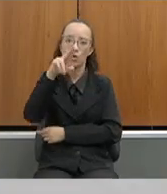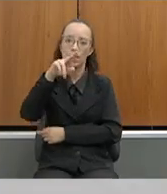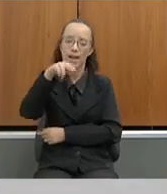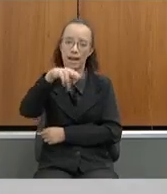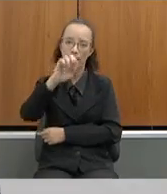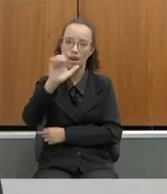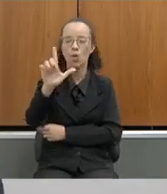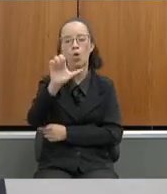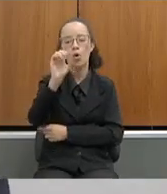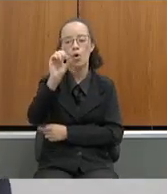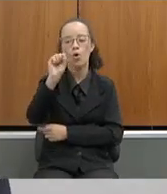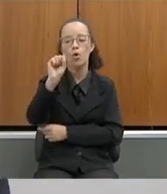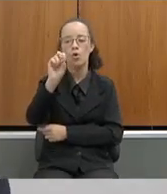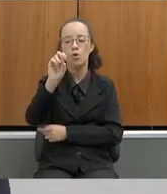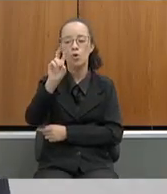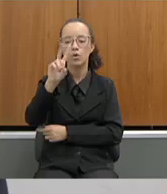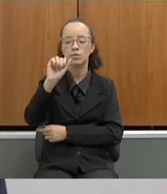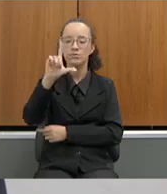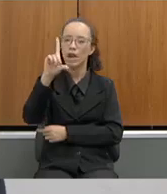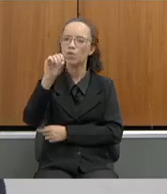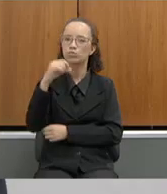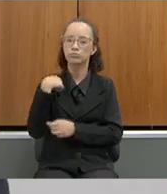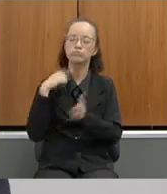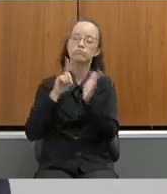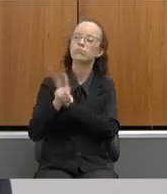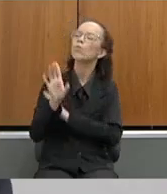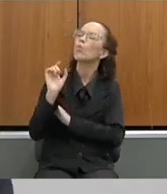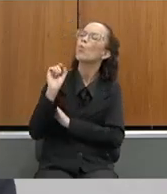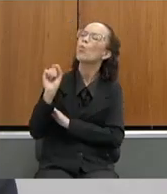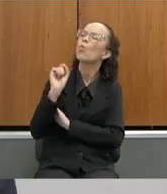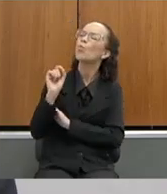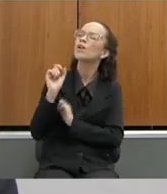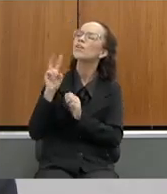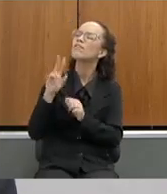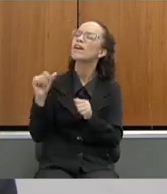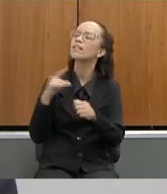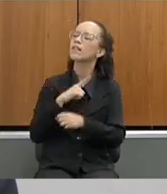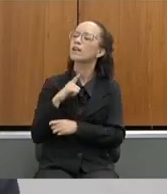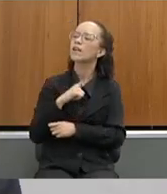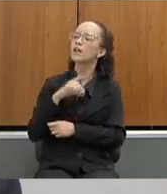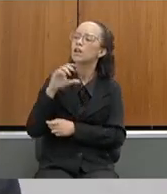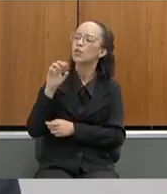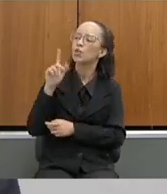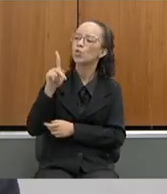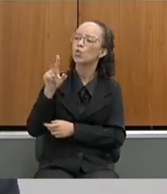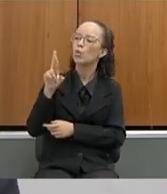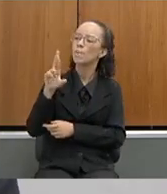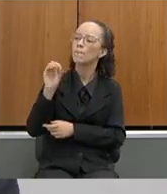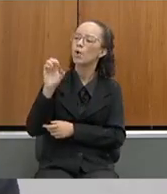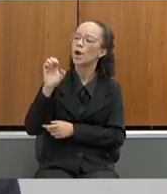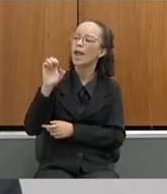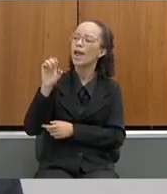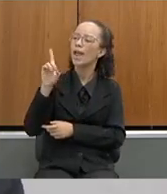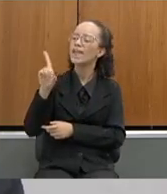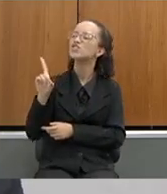ele, Coronel, o que vai ter do PROERDE para o pessoal do ensino